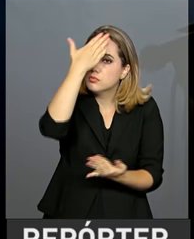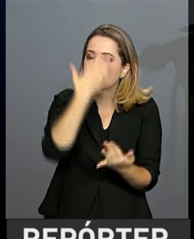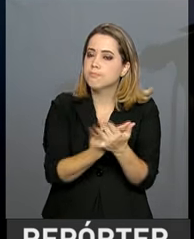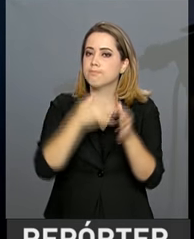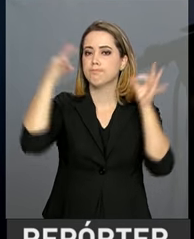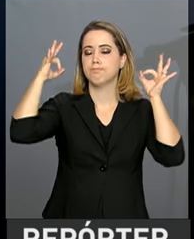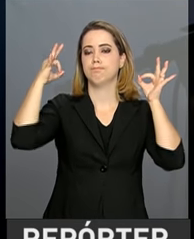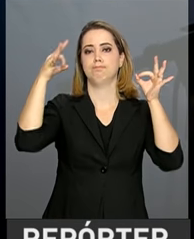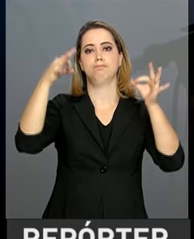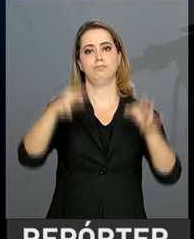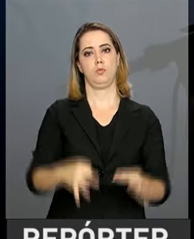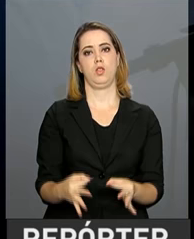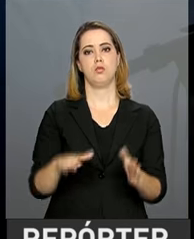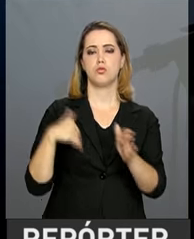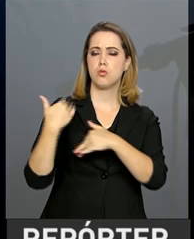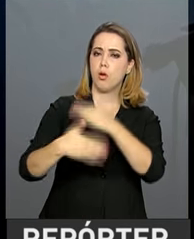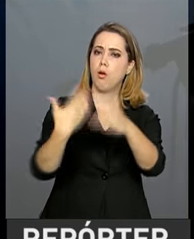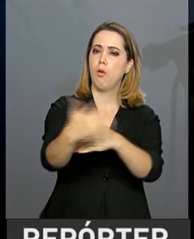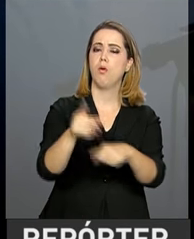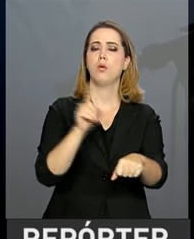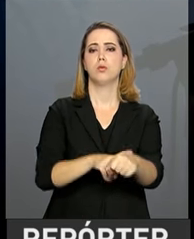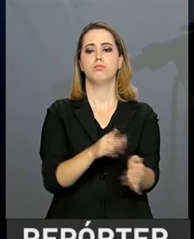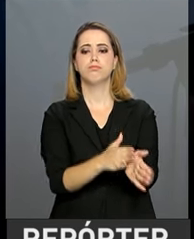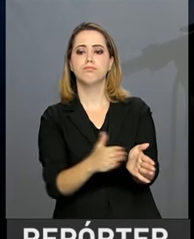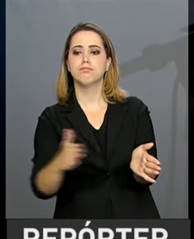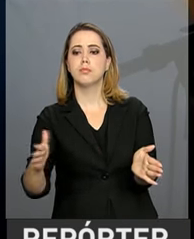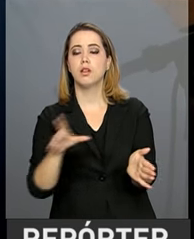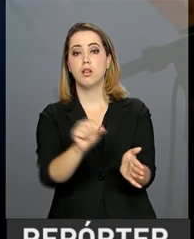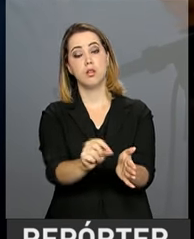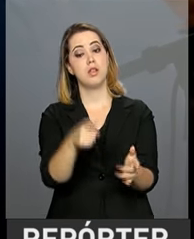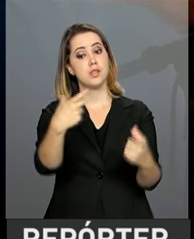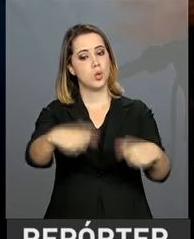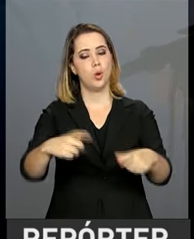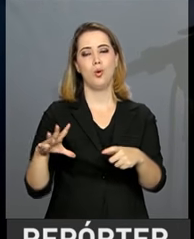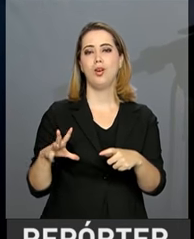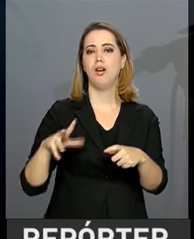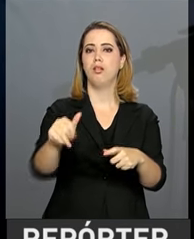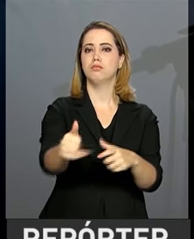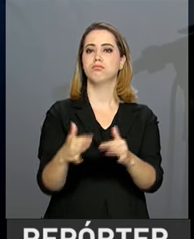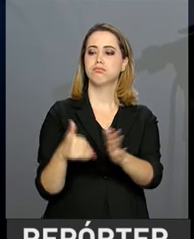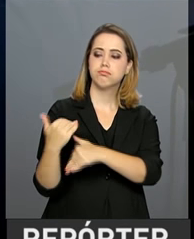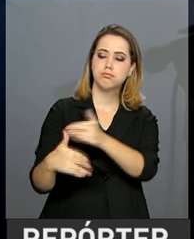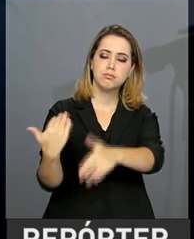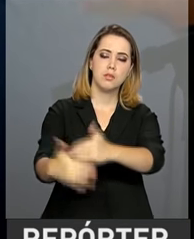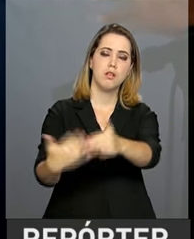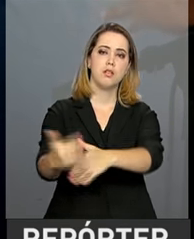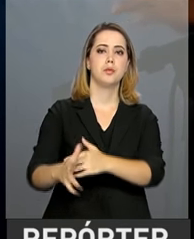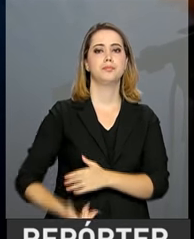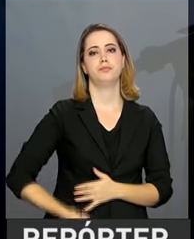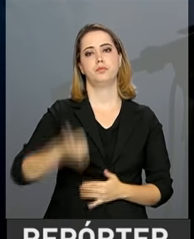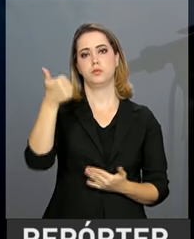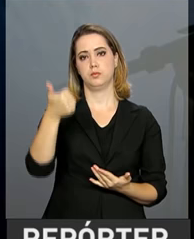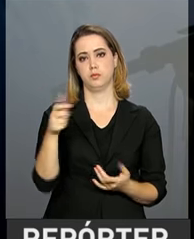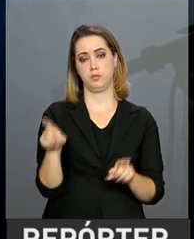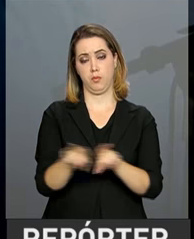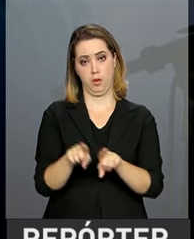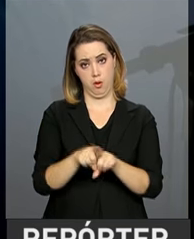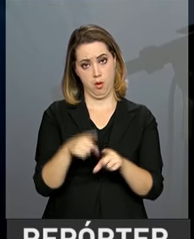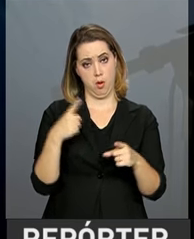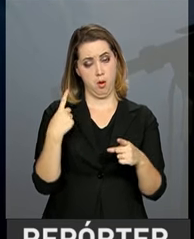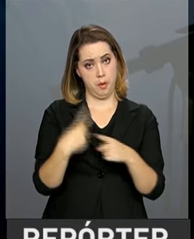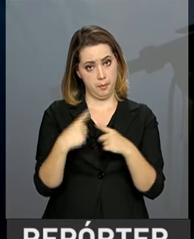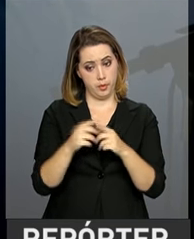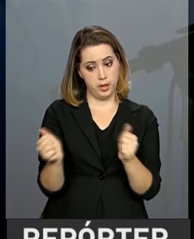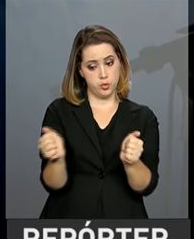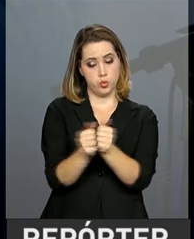de que, ao longo do tempo, esta região toda se desenvolverá mais ainda. Porque, ao lado